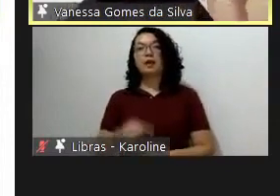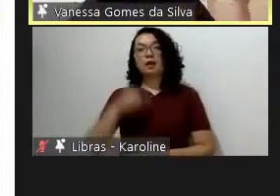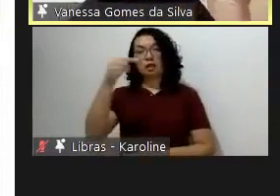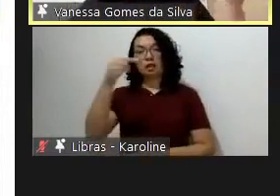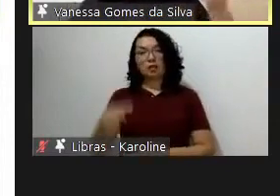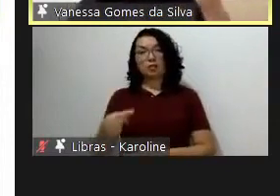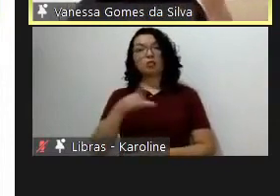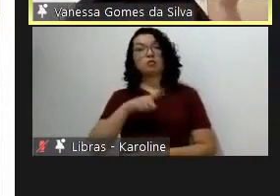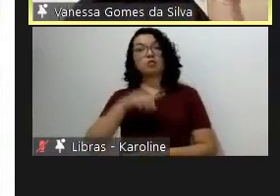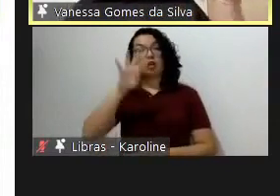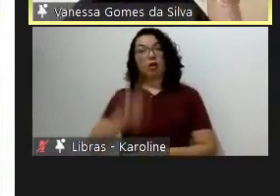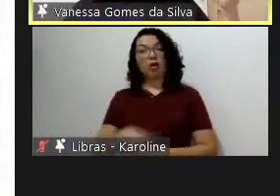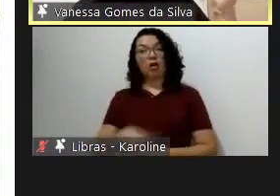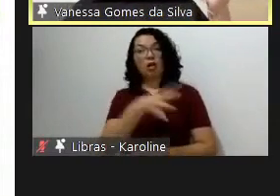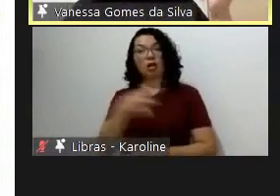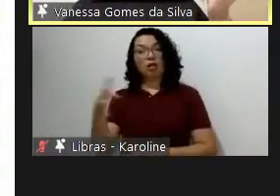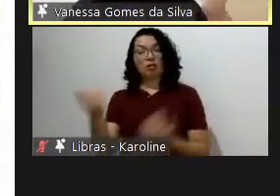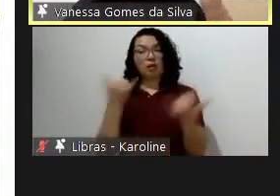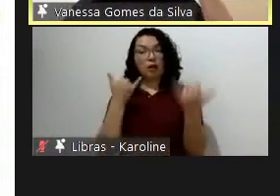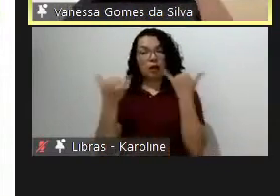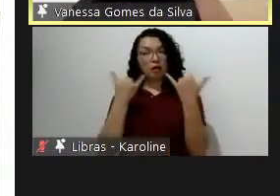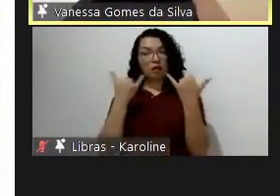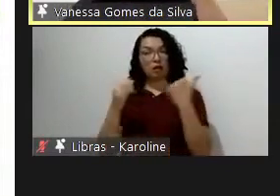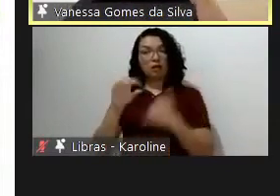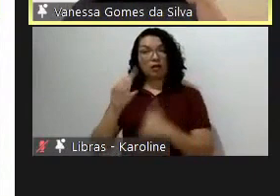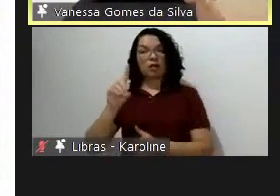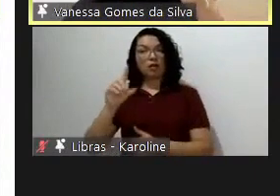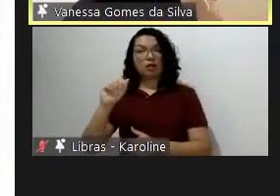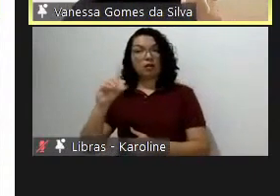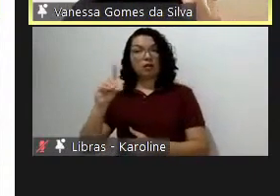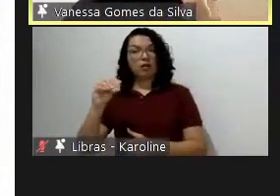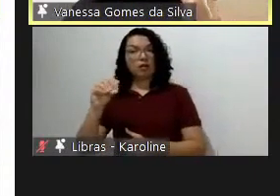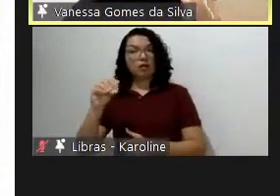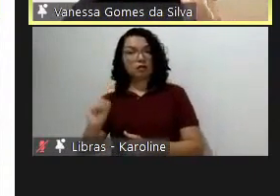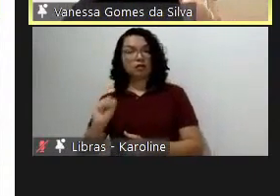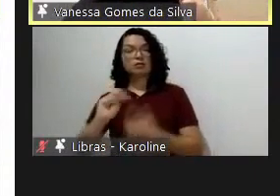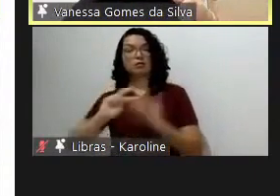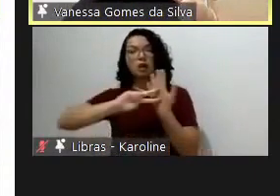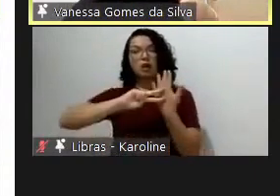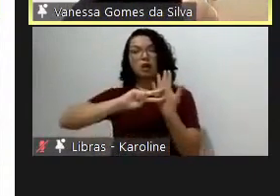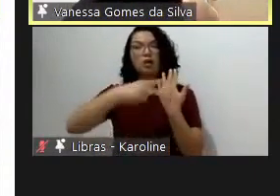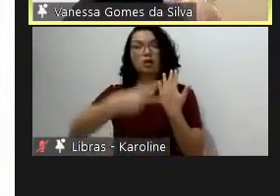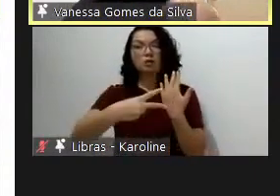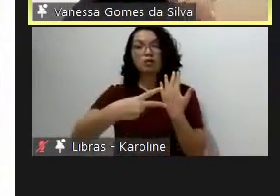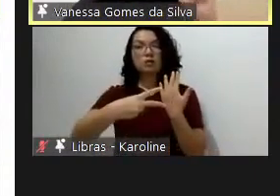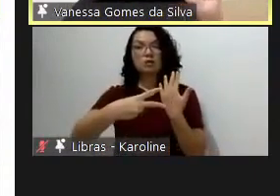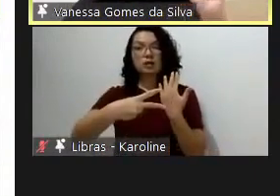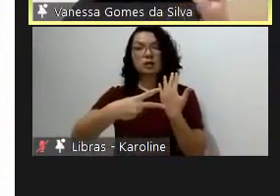tabela de dados, essa seria a planilha que eu comentei, que seguia a estrutura que a gente segue para o orçamento,